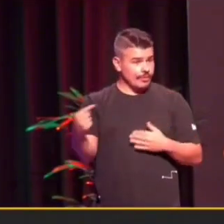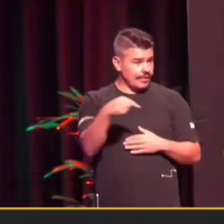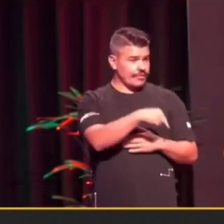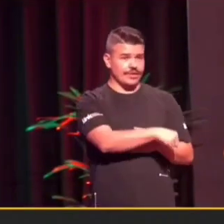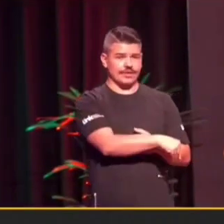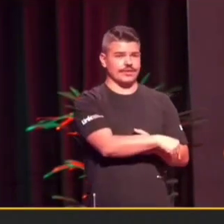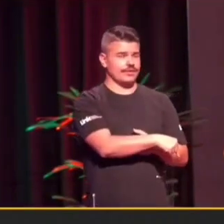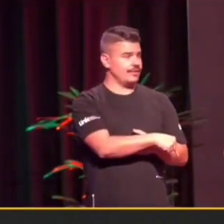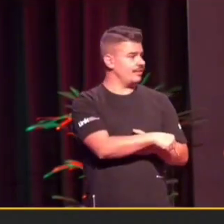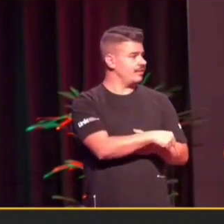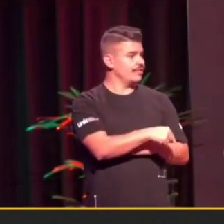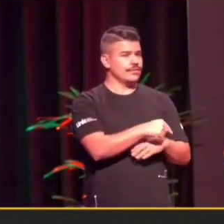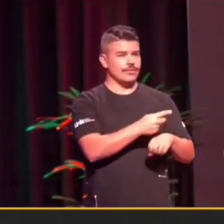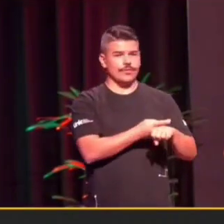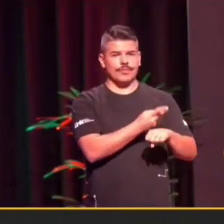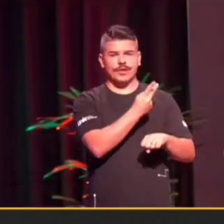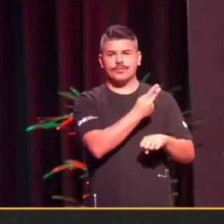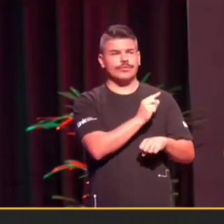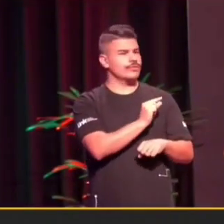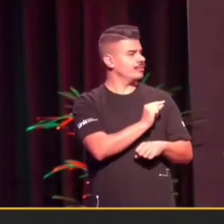para entregar a plaquinha.